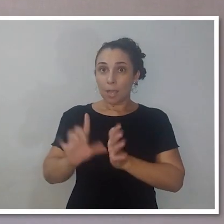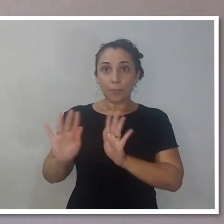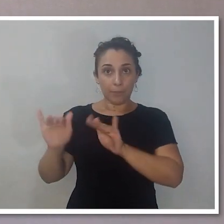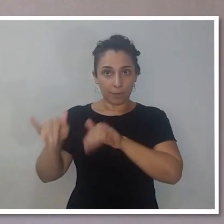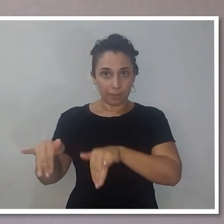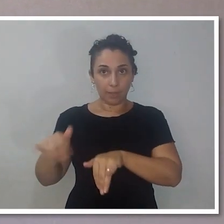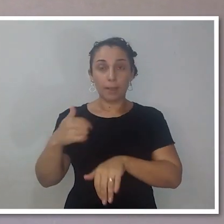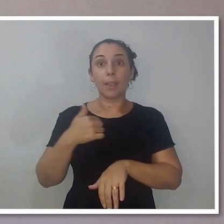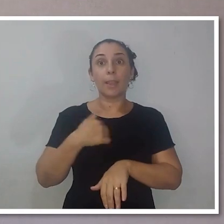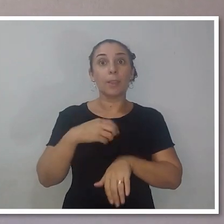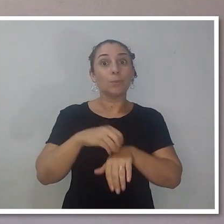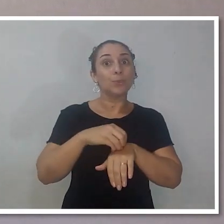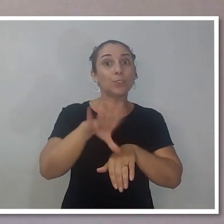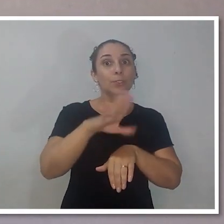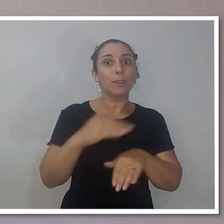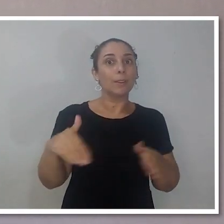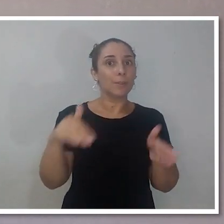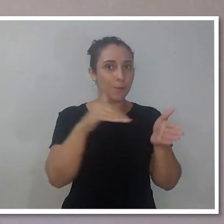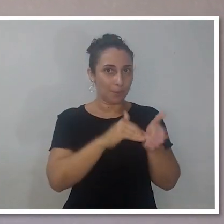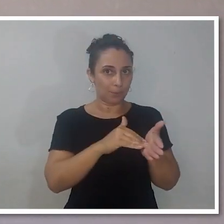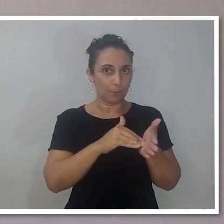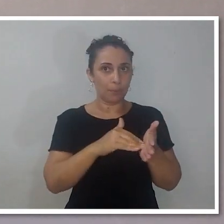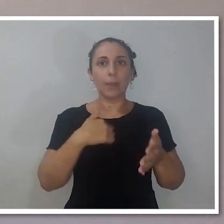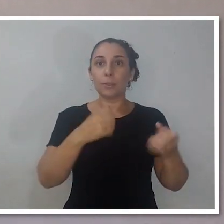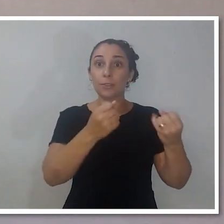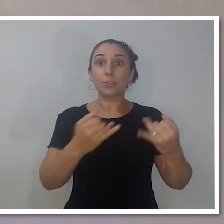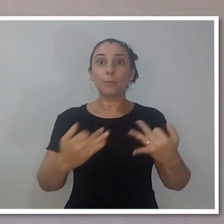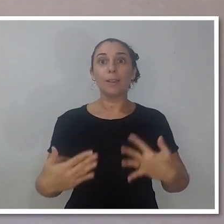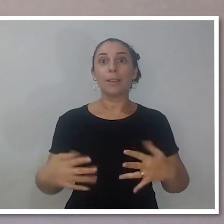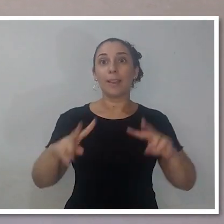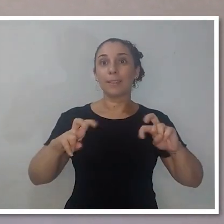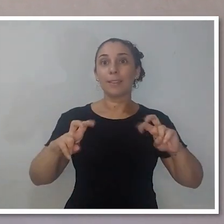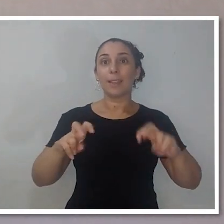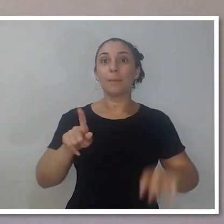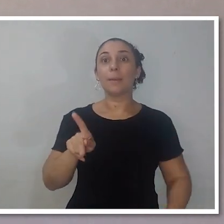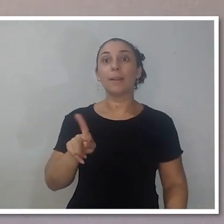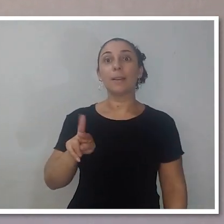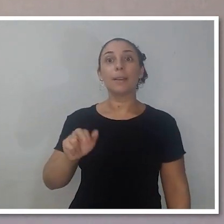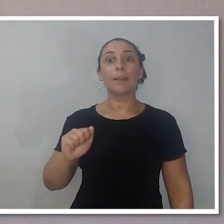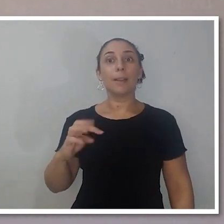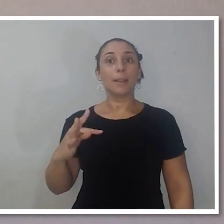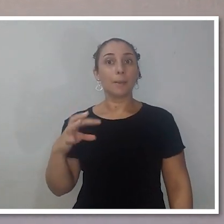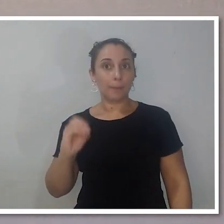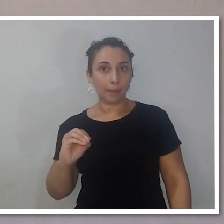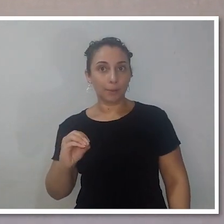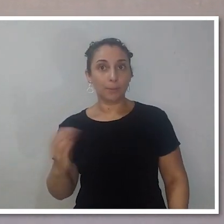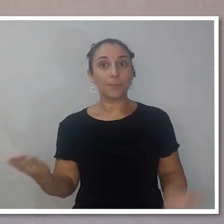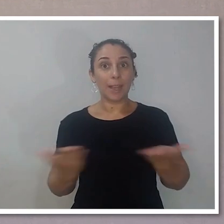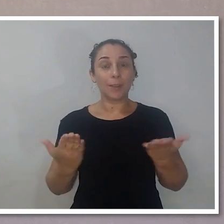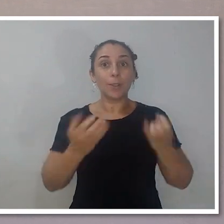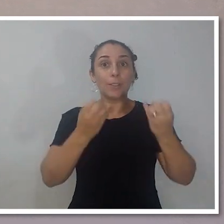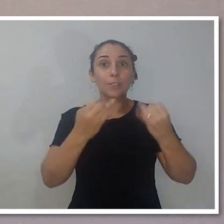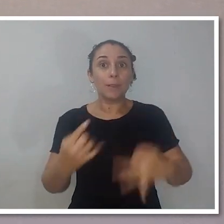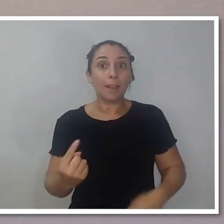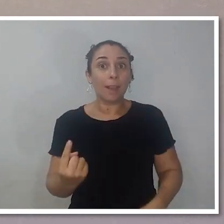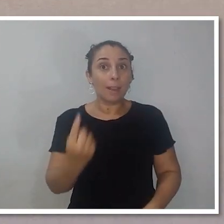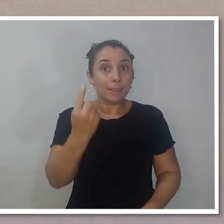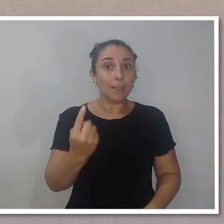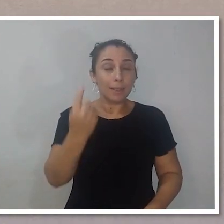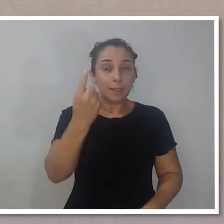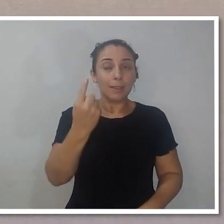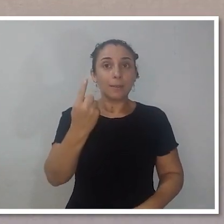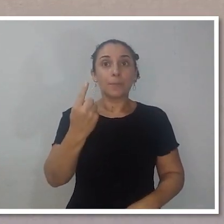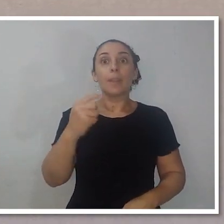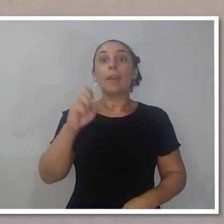Antes de finalizar, deixa eu dar um bônus para vocês. Eu falei sobre prato do tripé, né? Mas faltou eu falar dessa pecinha aqui, ó.